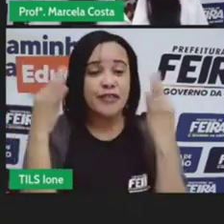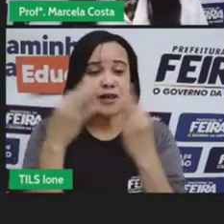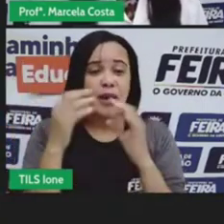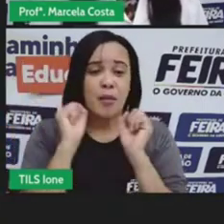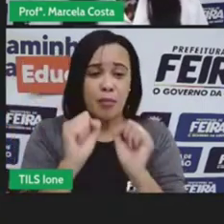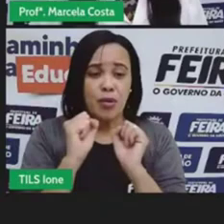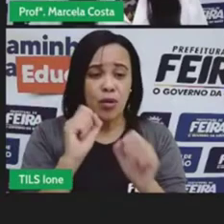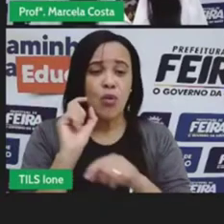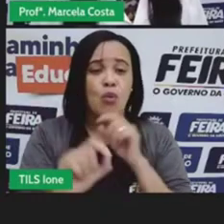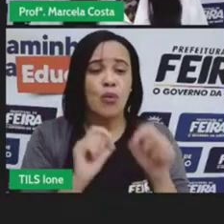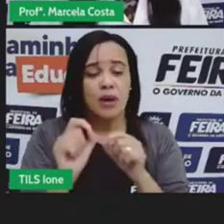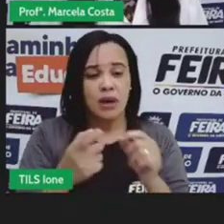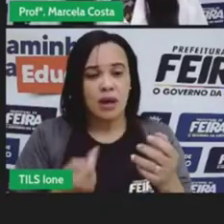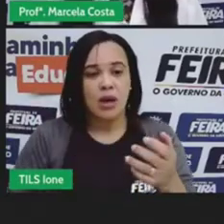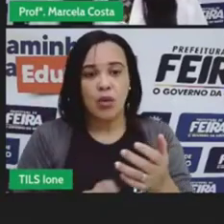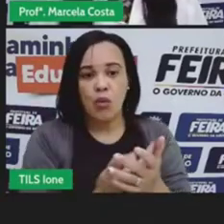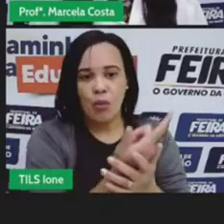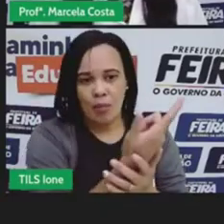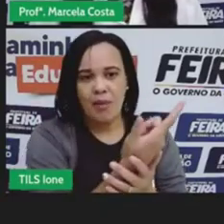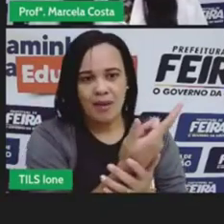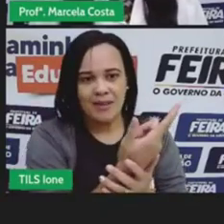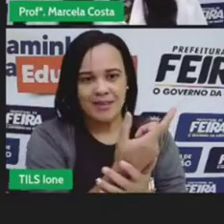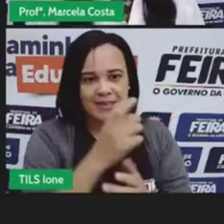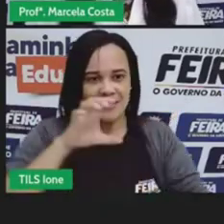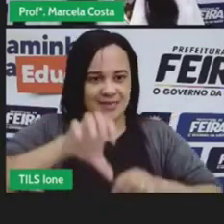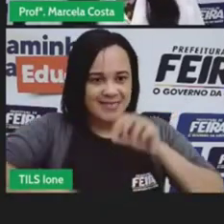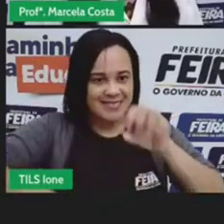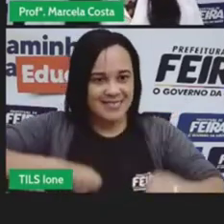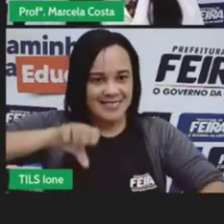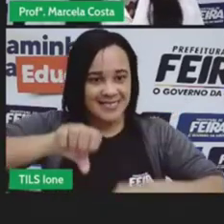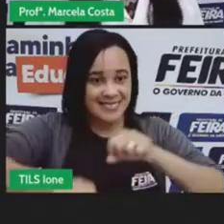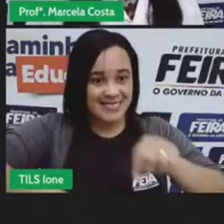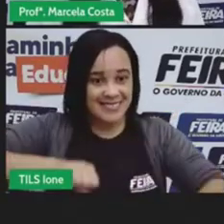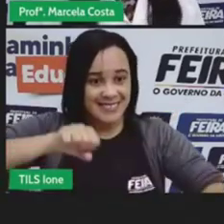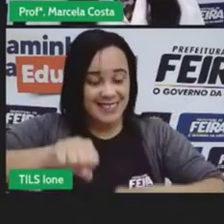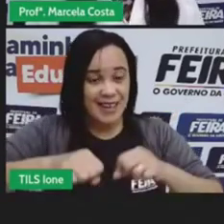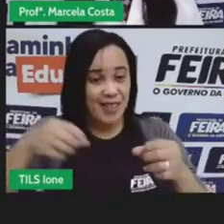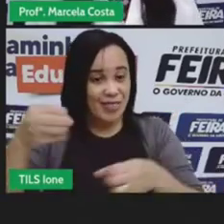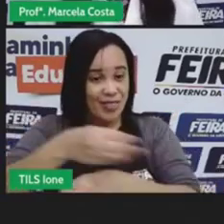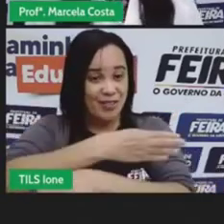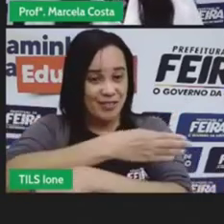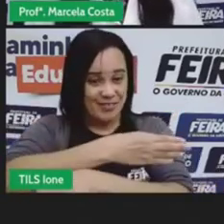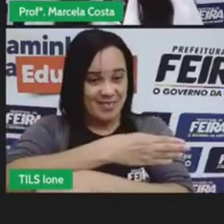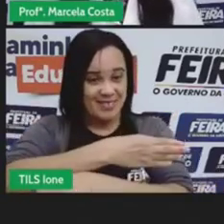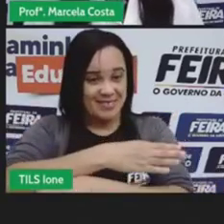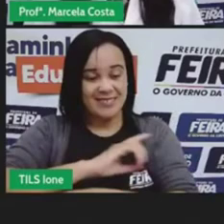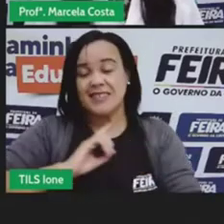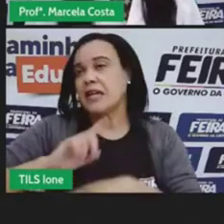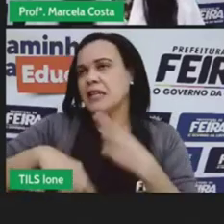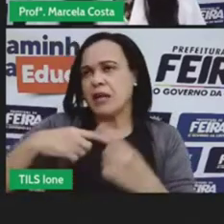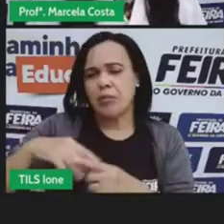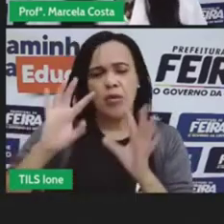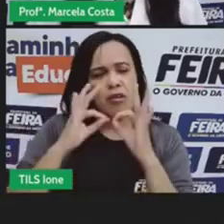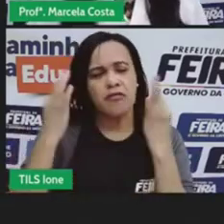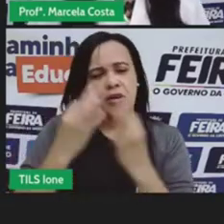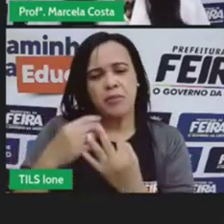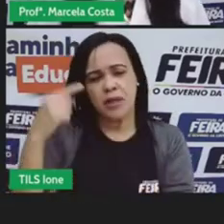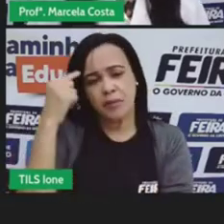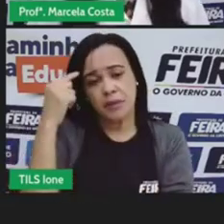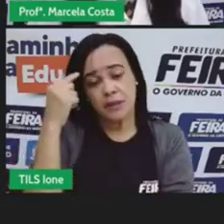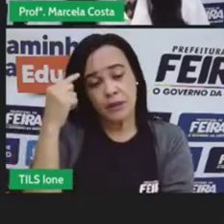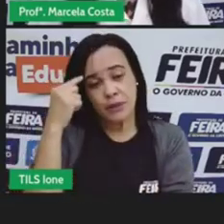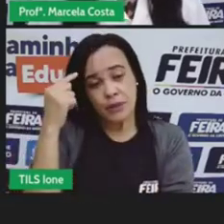comprar por exemplo uma bicicleta mas aí vocês pensaram direitinho viram que